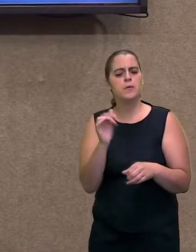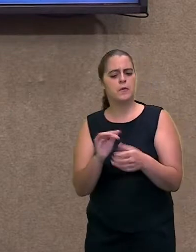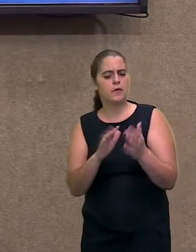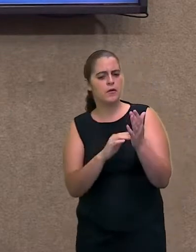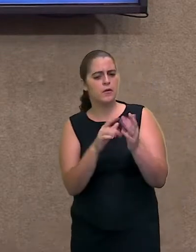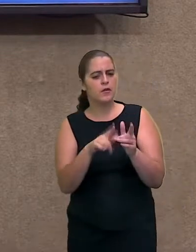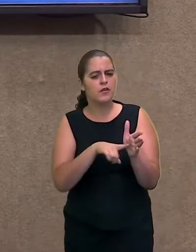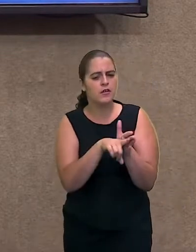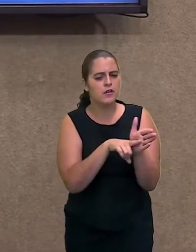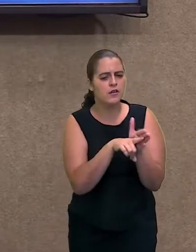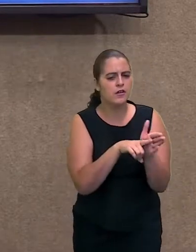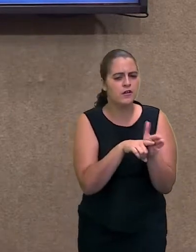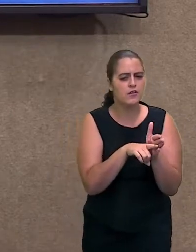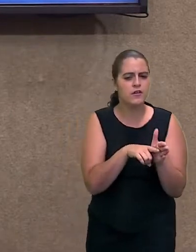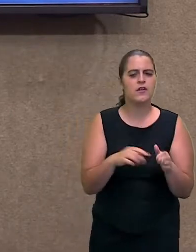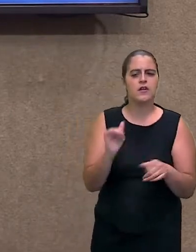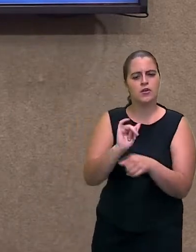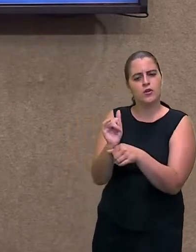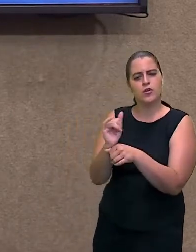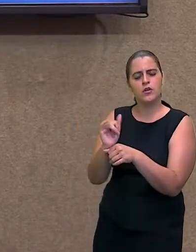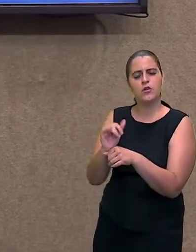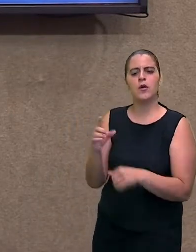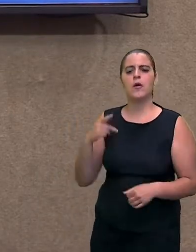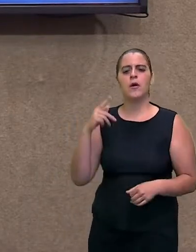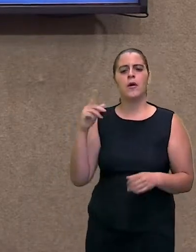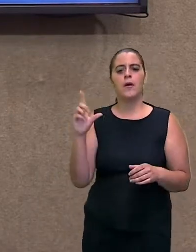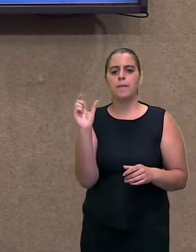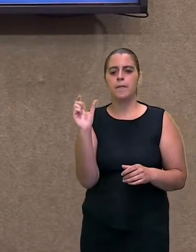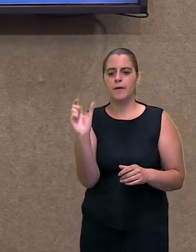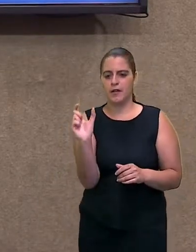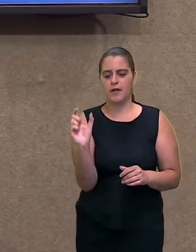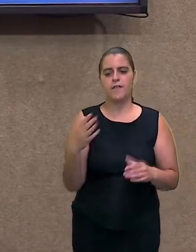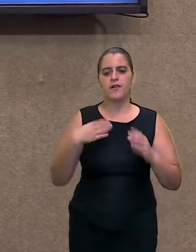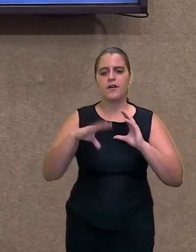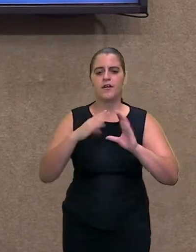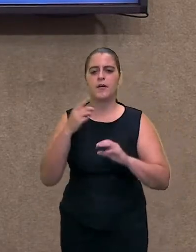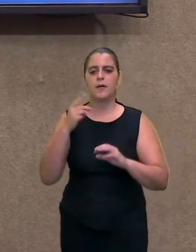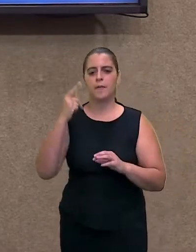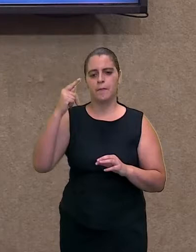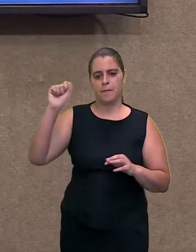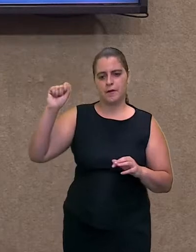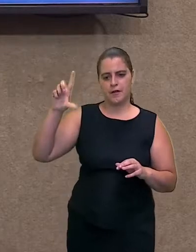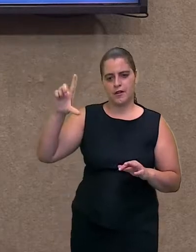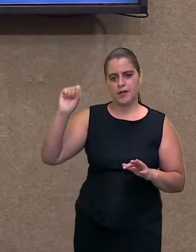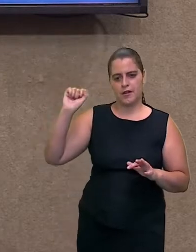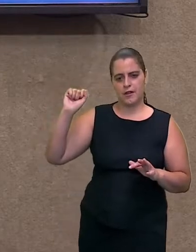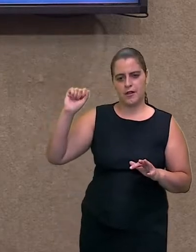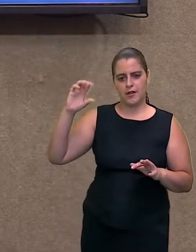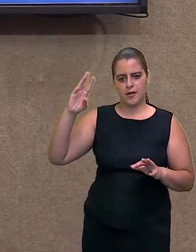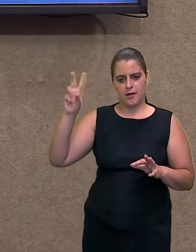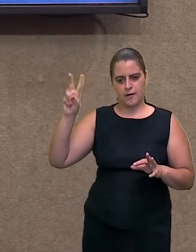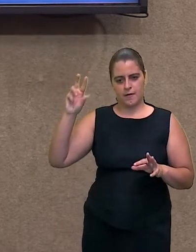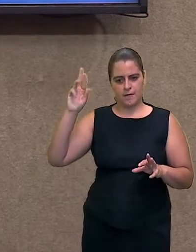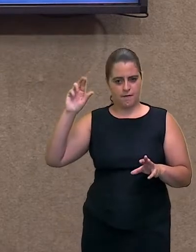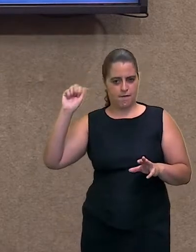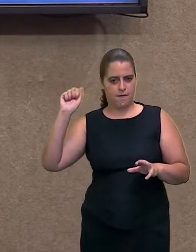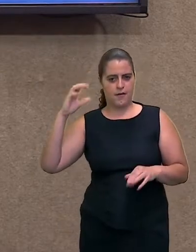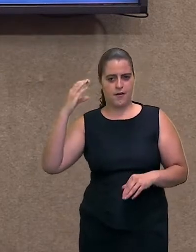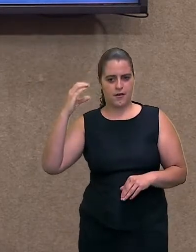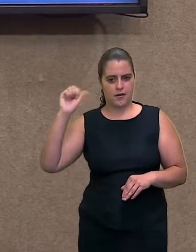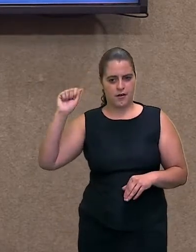o grupo Palavra Cantada. Eles têm uma música muito bonitinha com esse tema Pindorama que conta